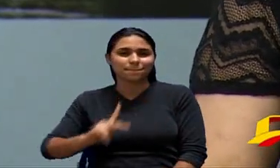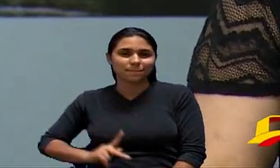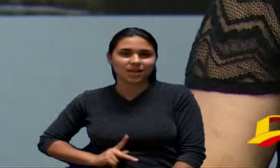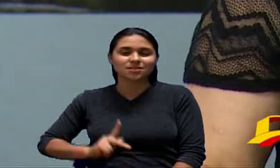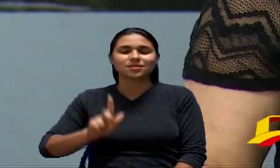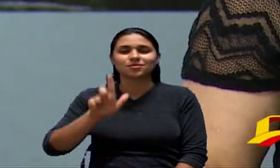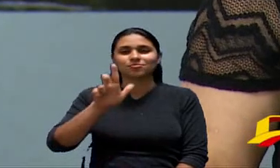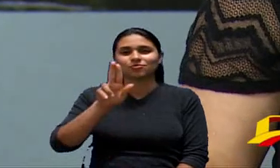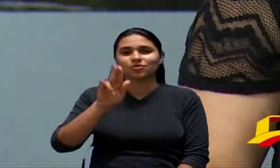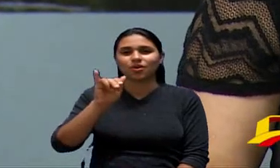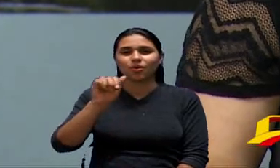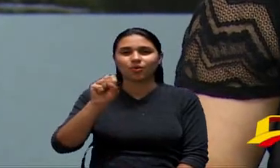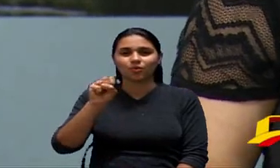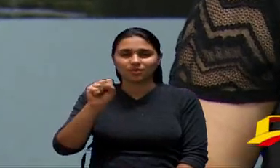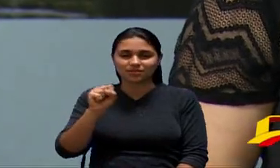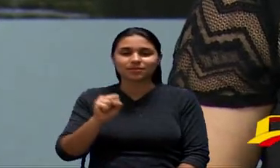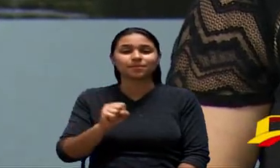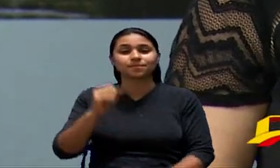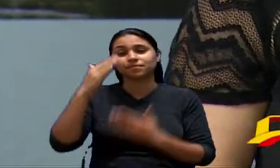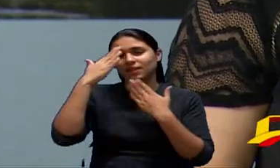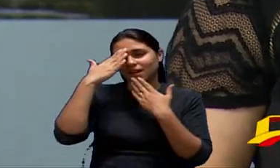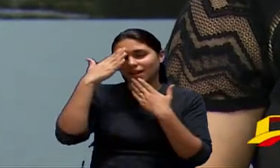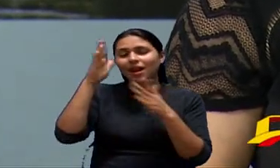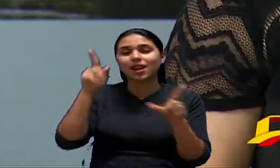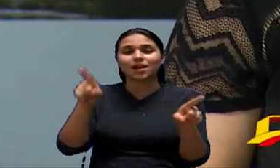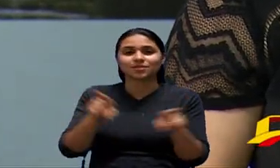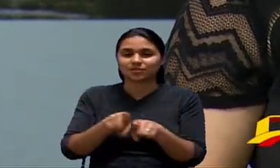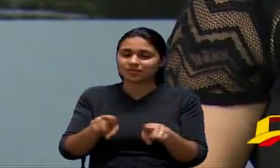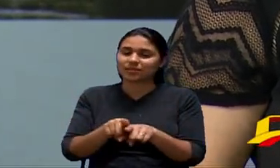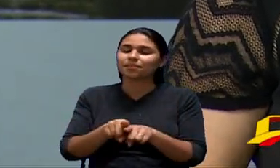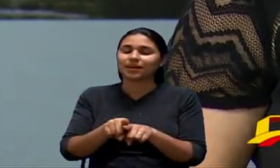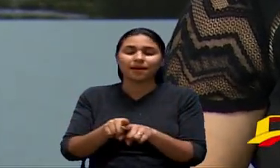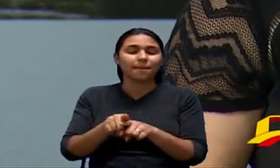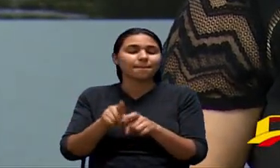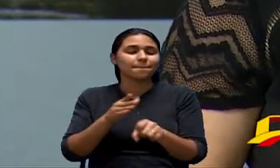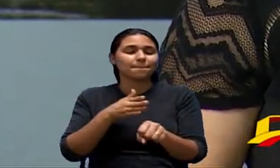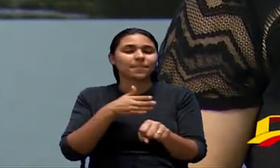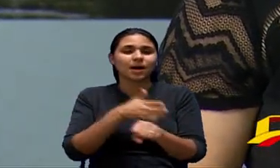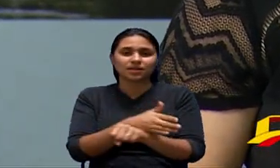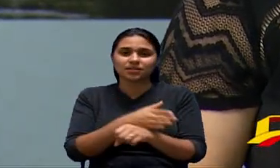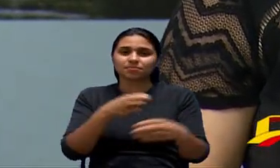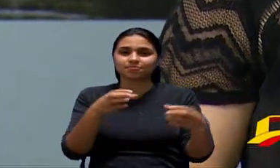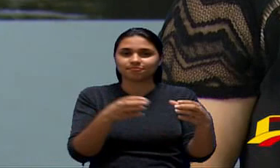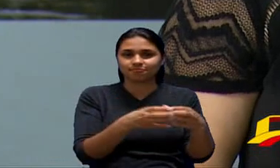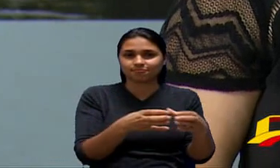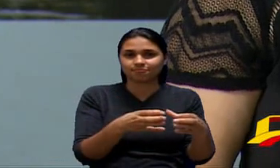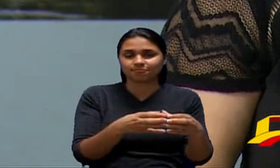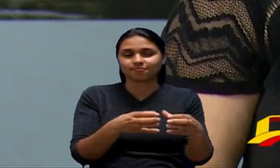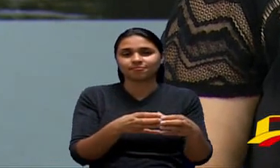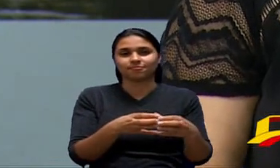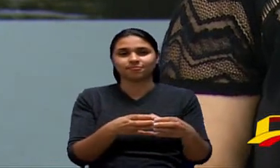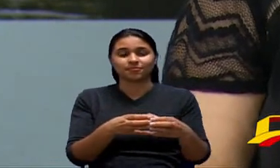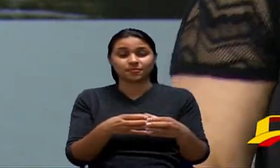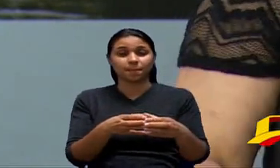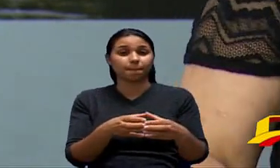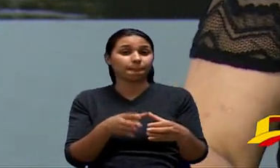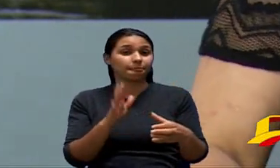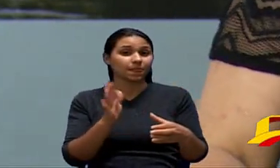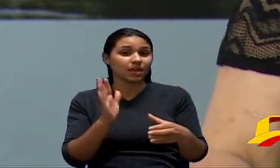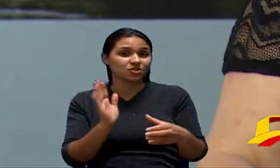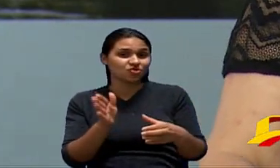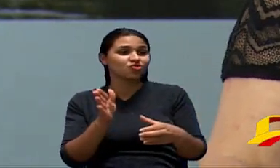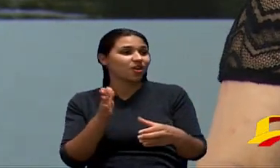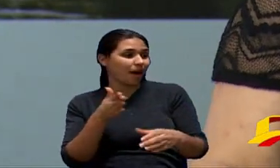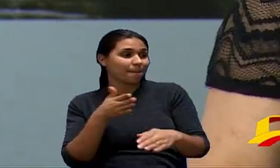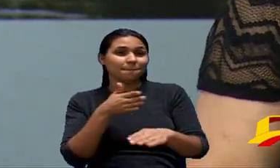Luiz a quem também agradeço por fazer parte dessa entidade já estive lá por